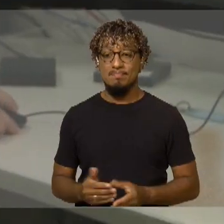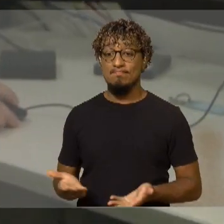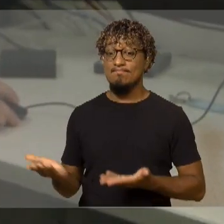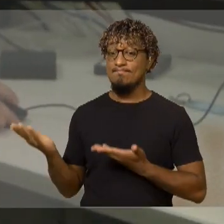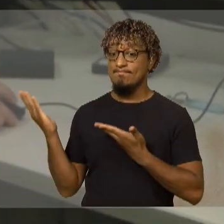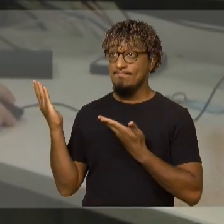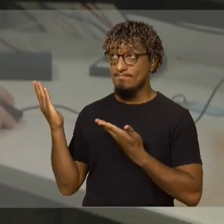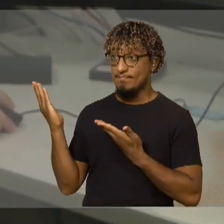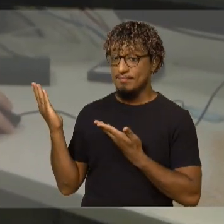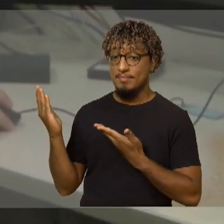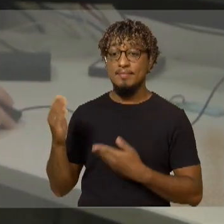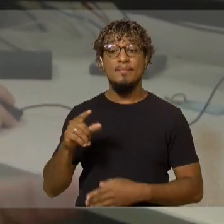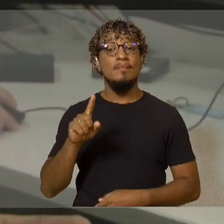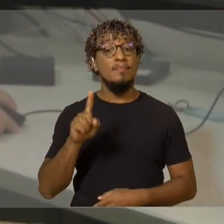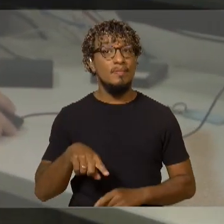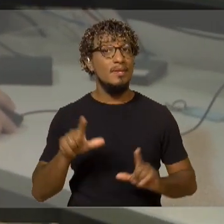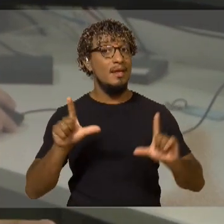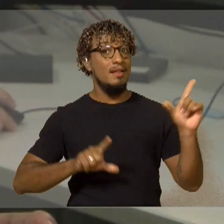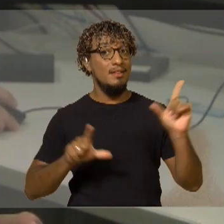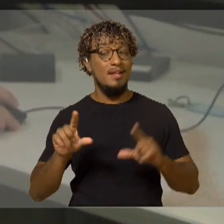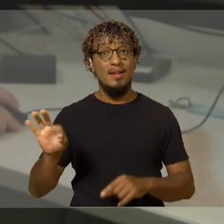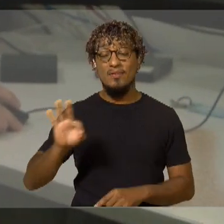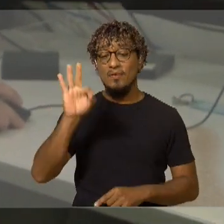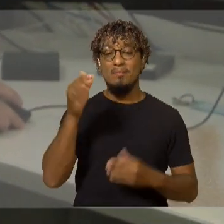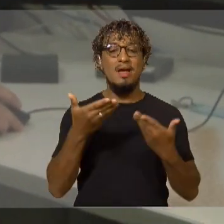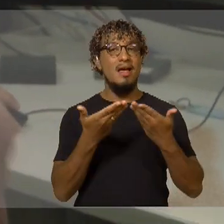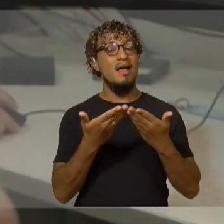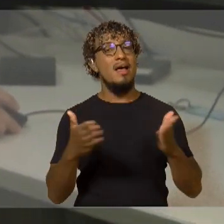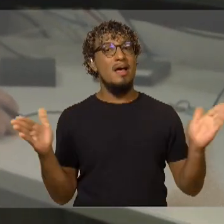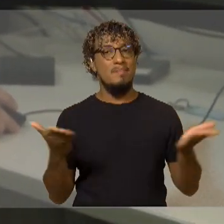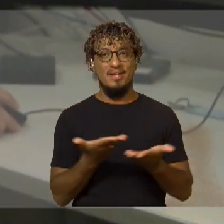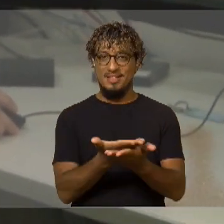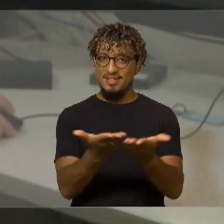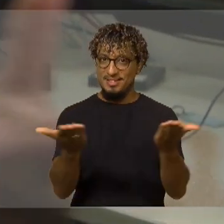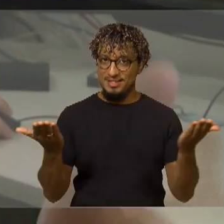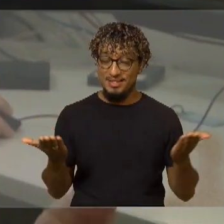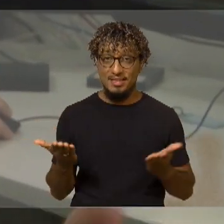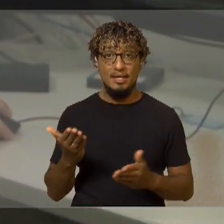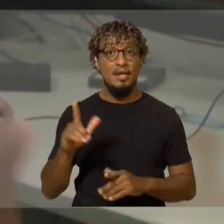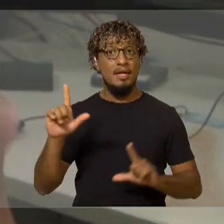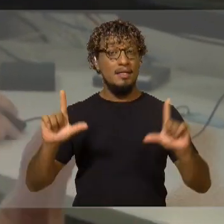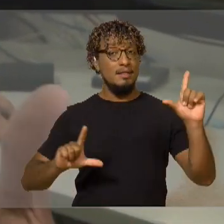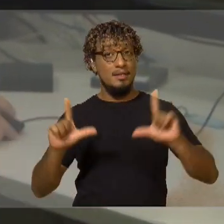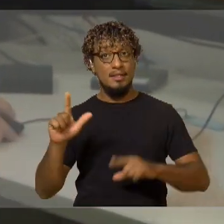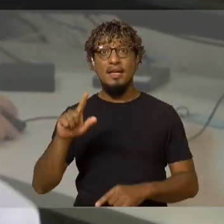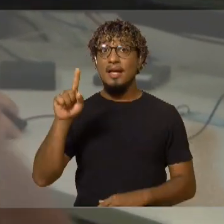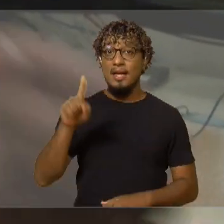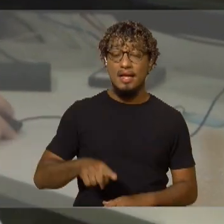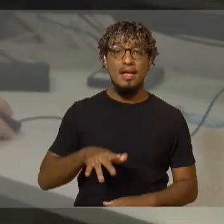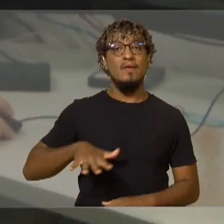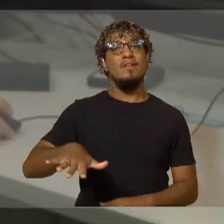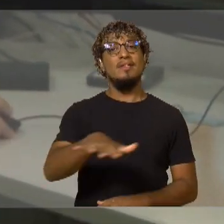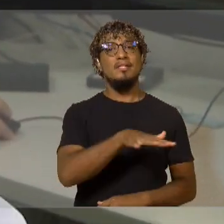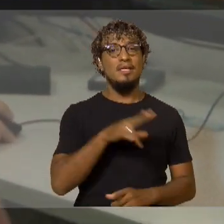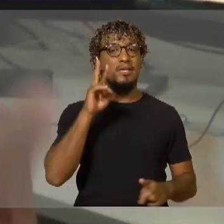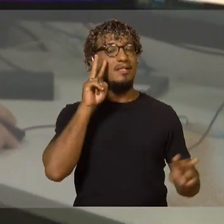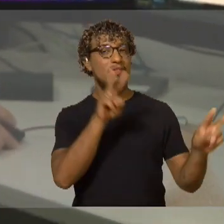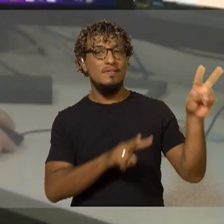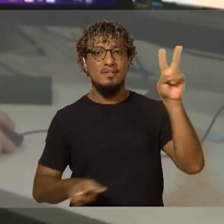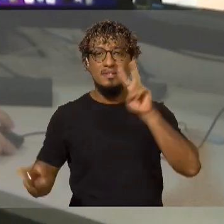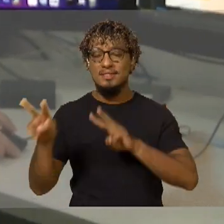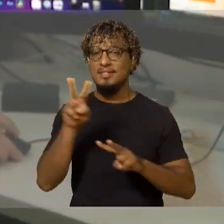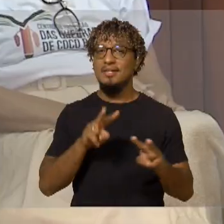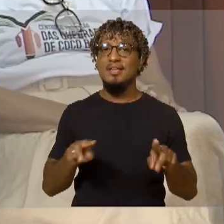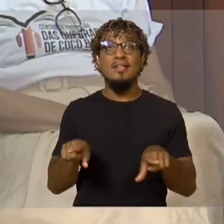Comunidade é a TV Ufima de portas abertas para a população. Então, a televisão ainda é um espaço de visibilidade, de